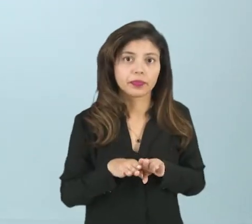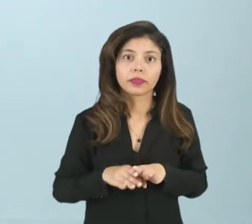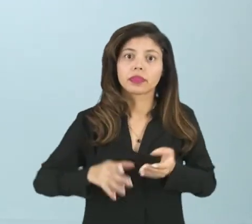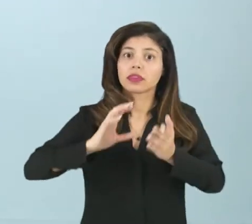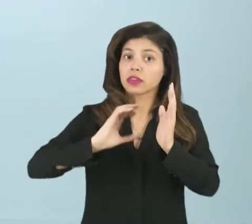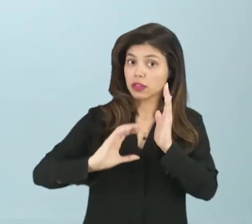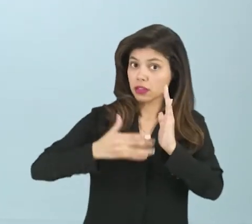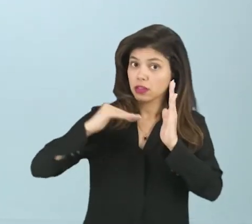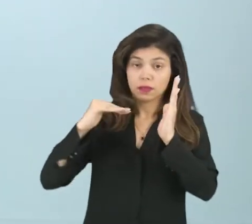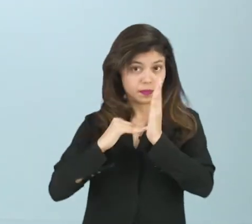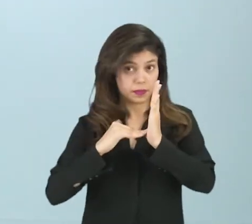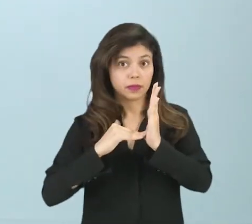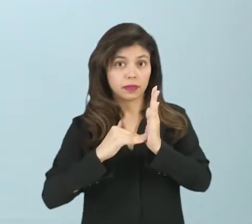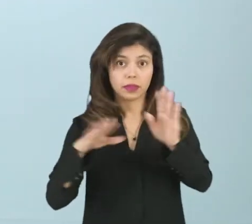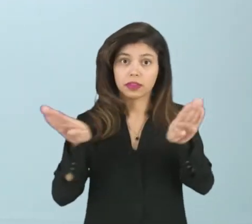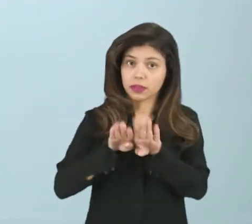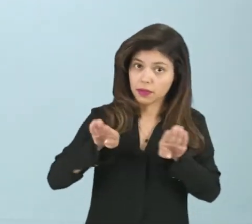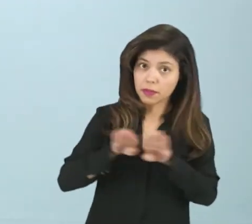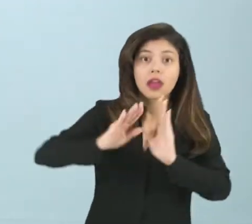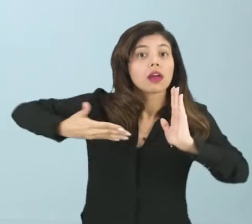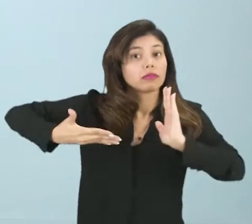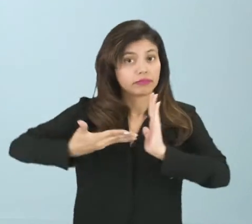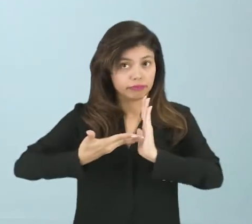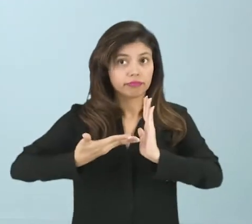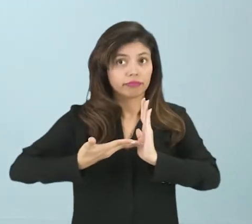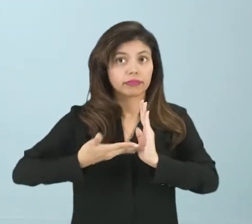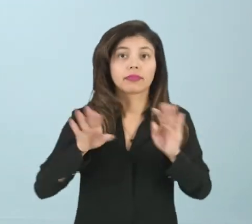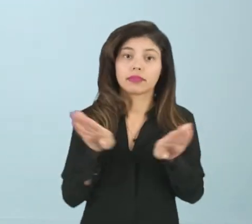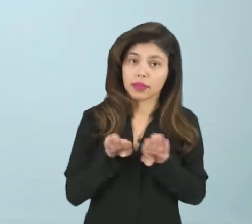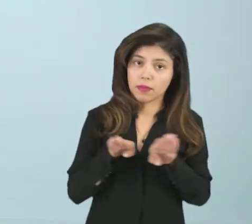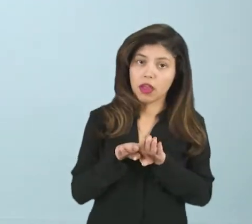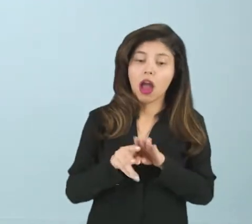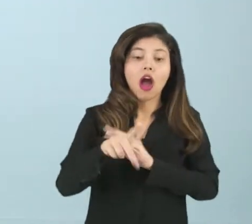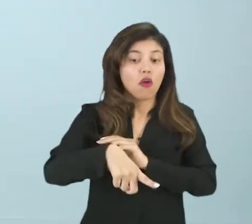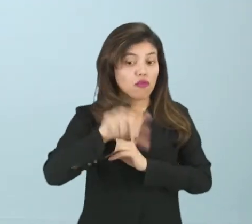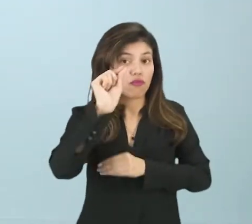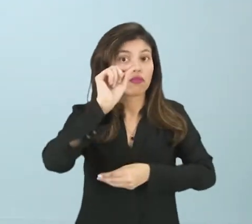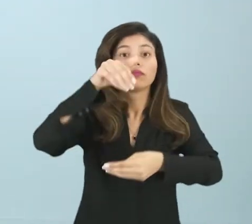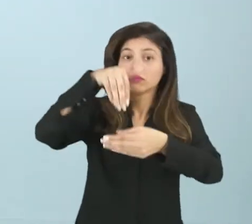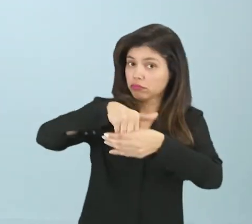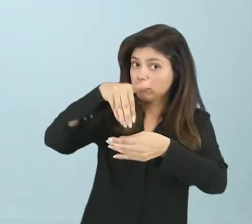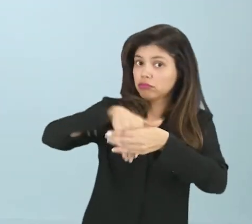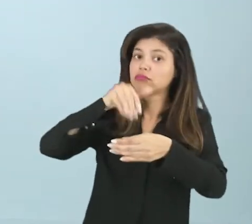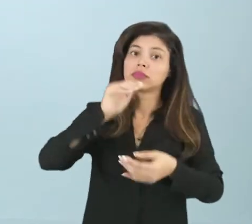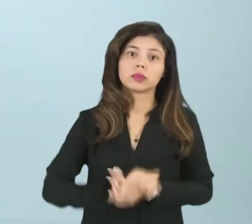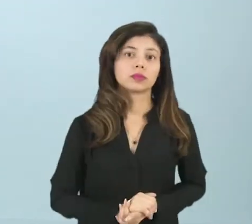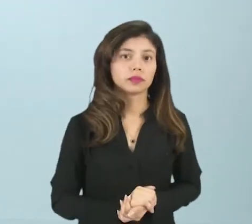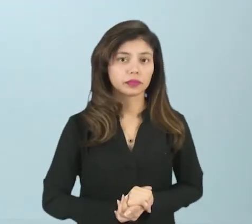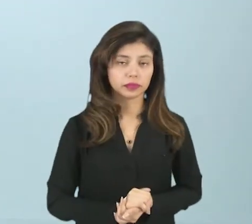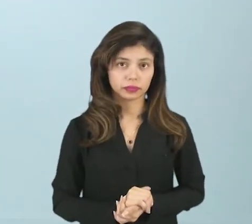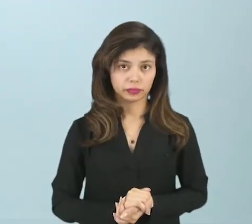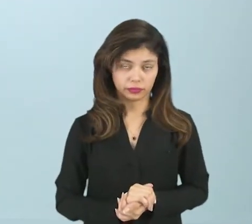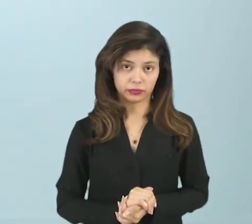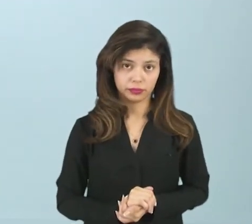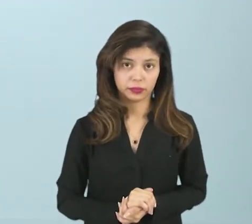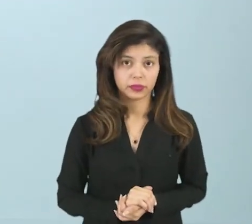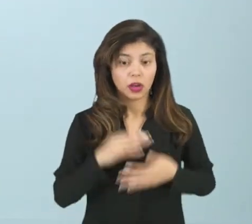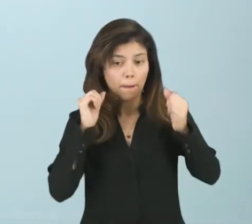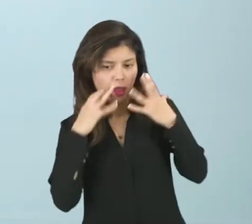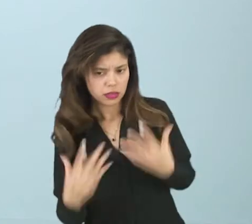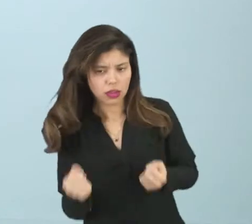Senado. É feita essa consulta pública através de um voto, as pessoas vão lá e votam, se aquilo pode ser